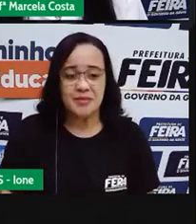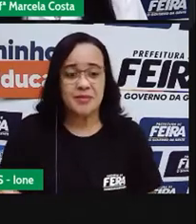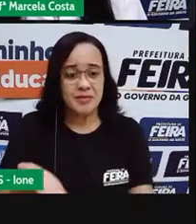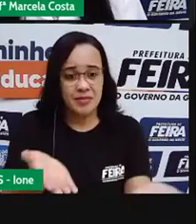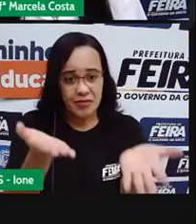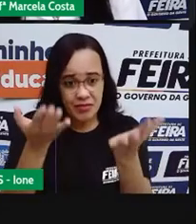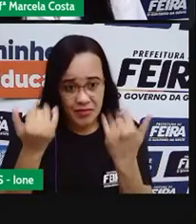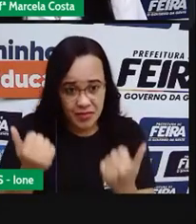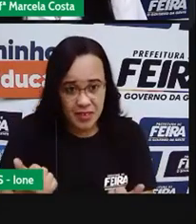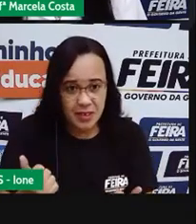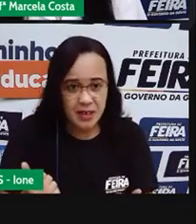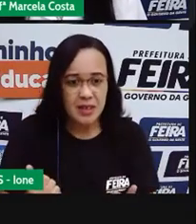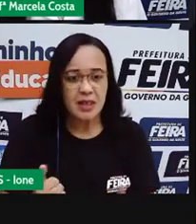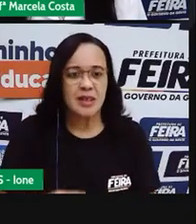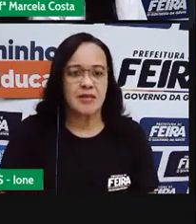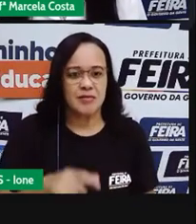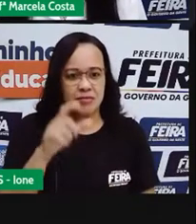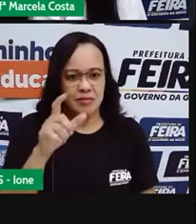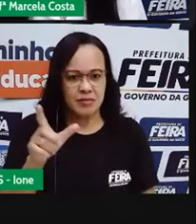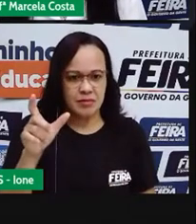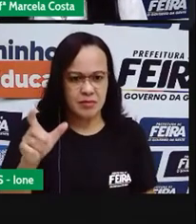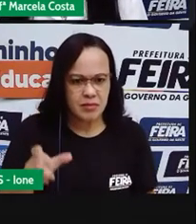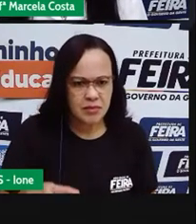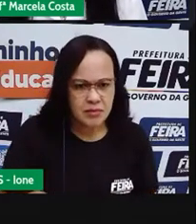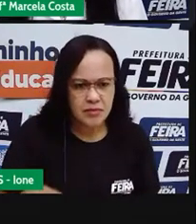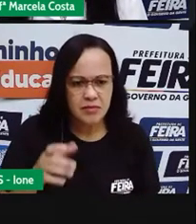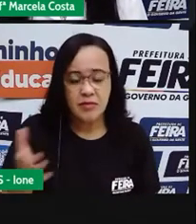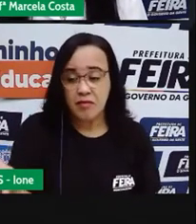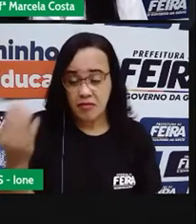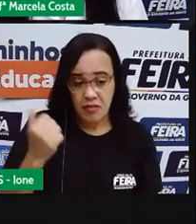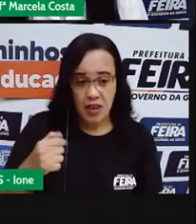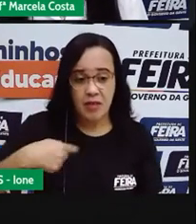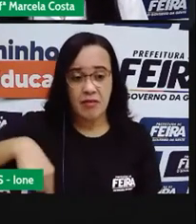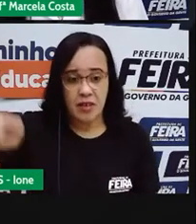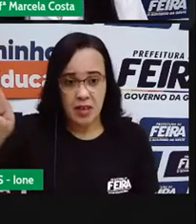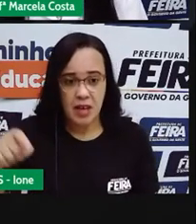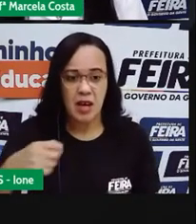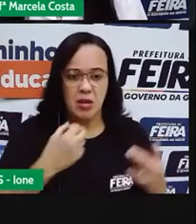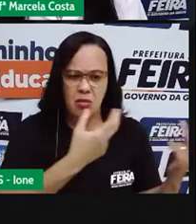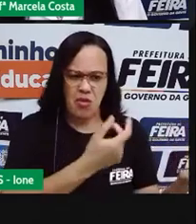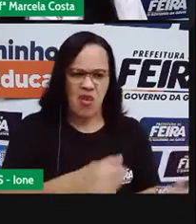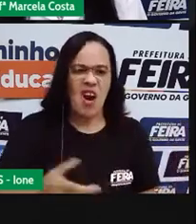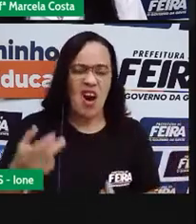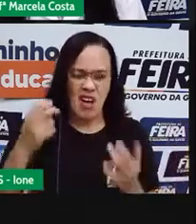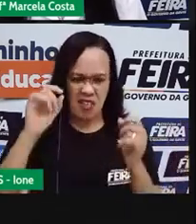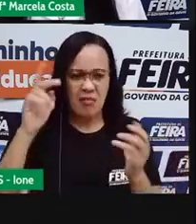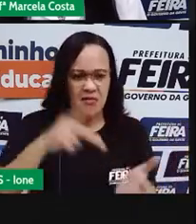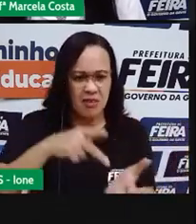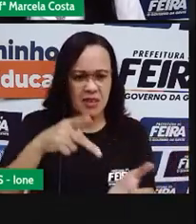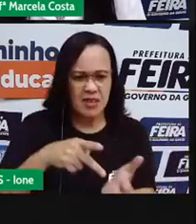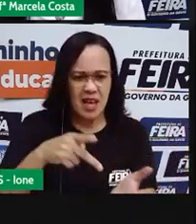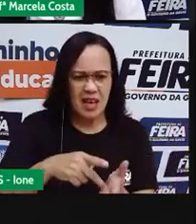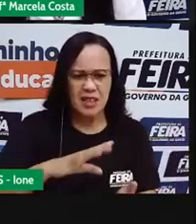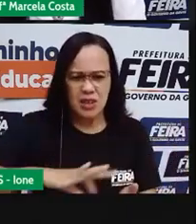Vamos venhamos Isso é um fato Tudo igualzinho Ai, como é chato